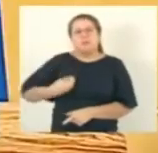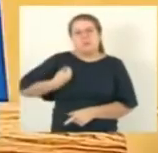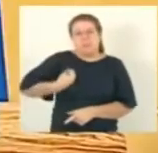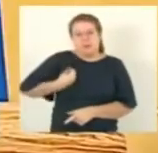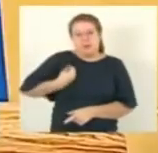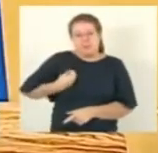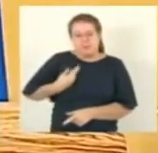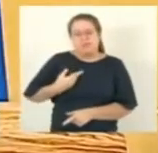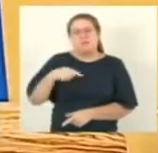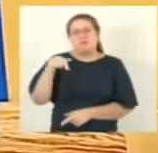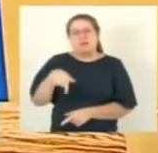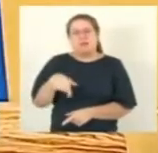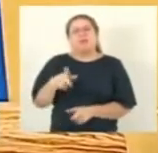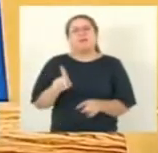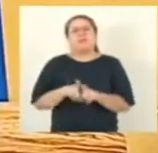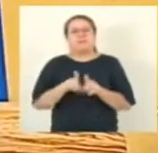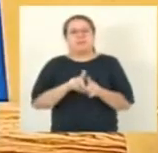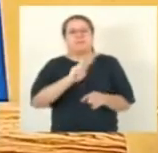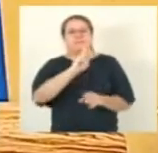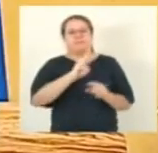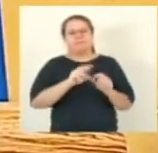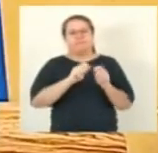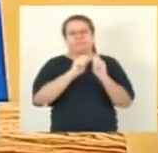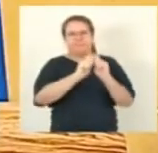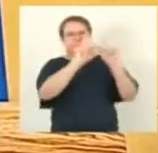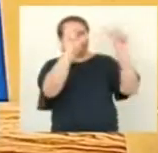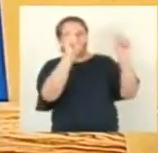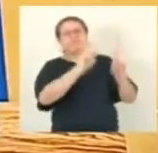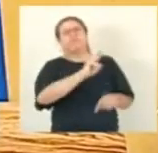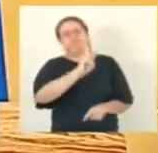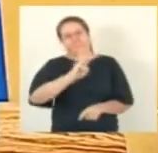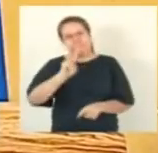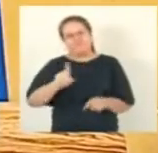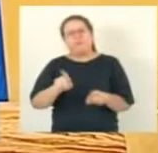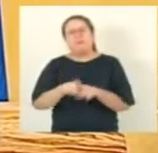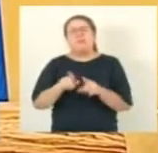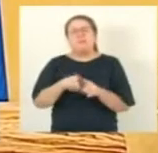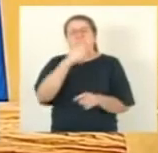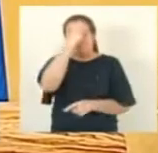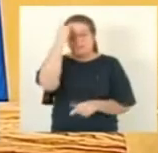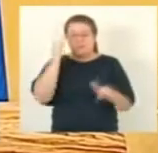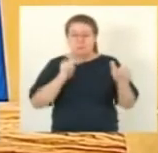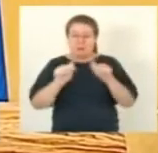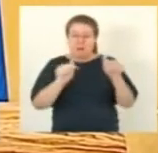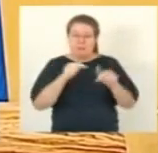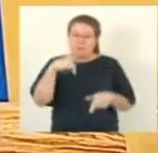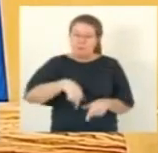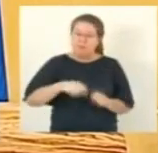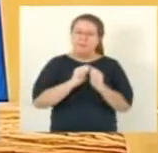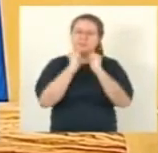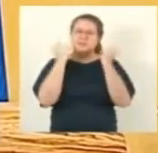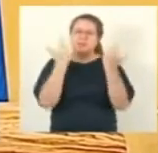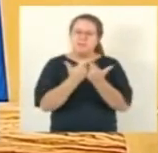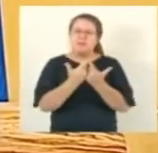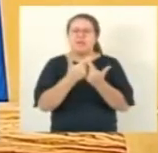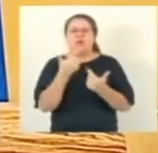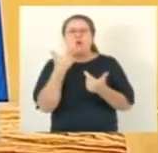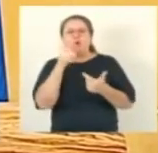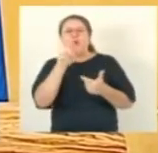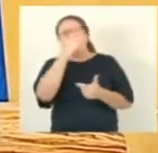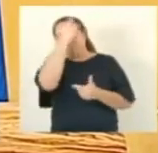aqueles que estão presentes no plenário virtual. Aos funcionários da casa e aqueles que nos assistem pela TV Assembleia. Hoje nós temos